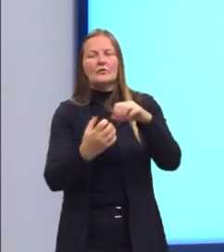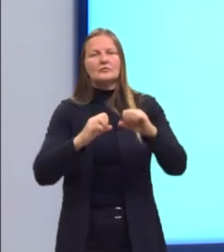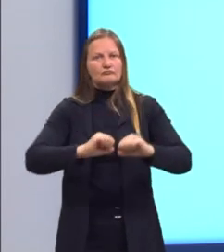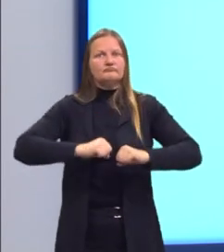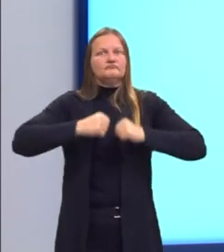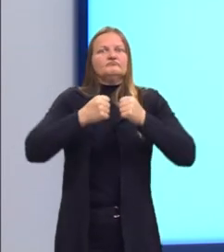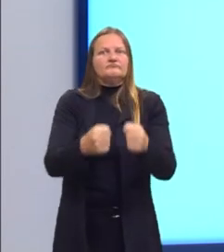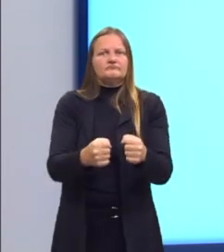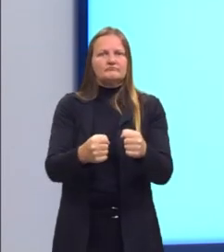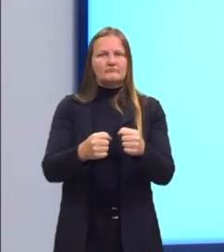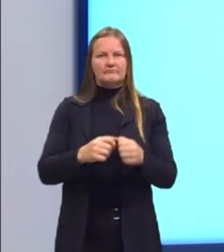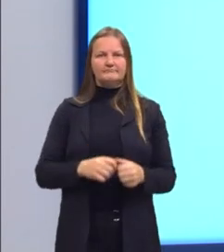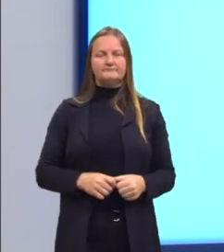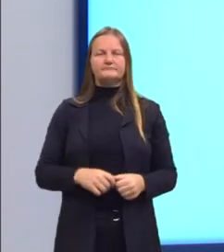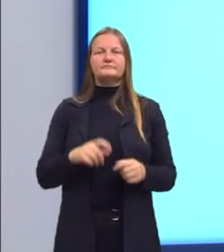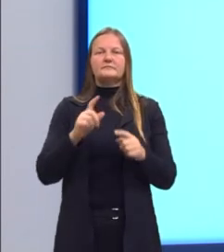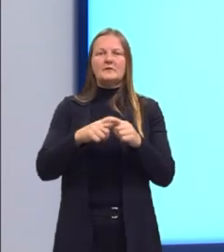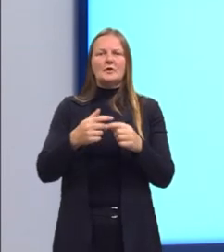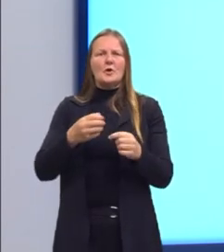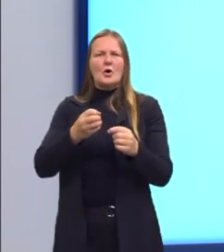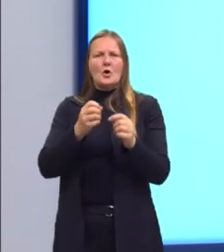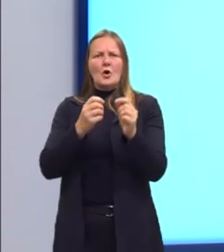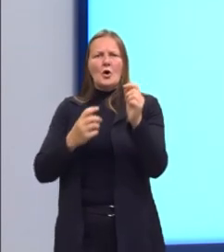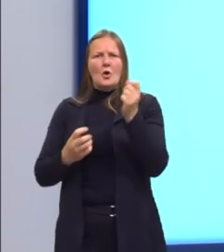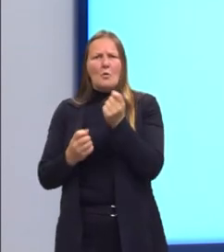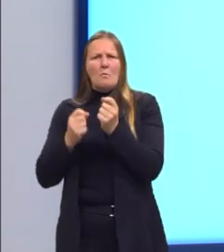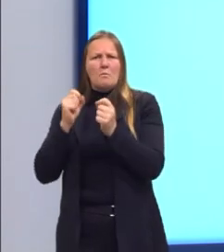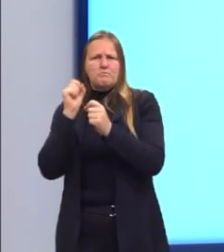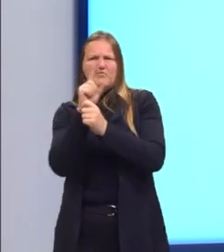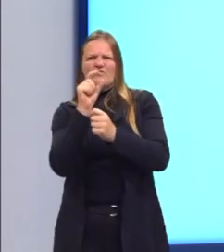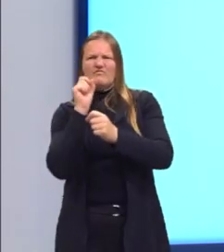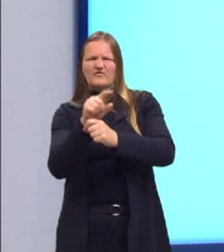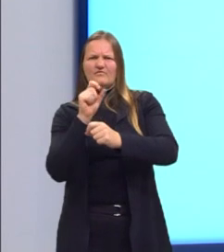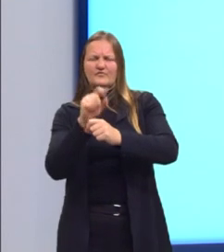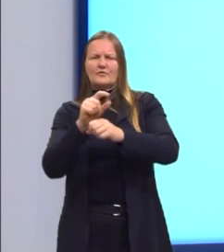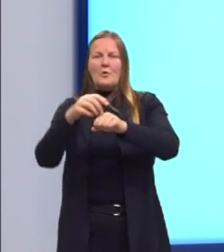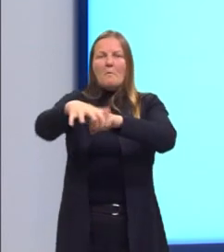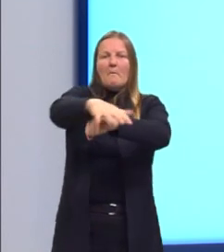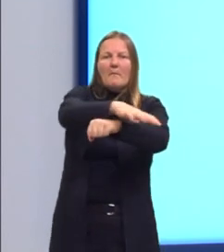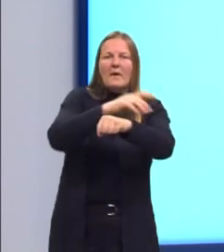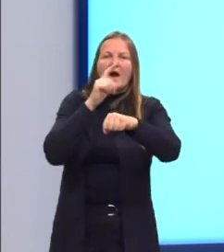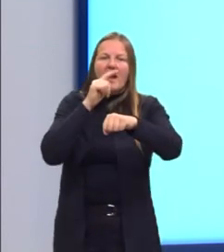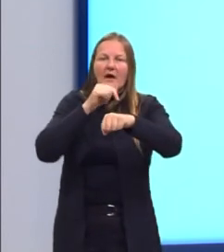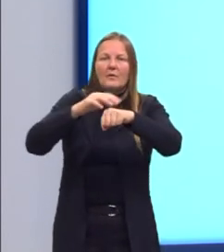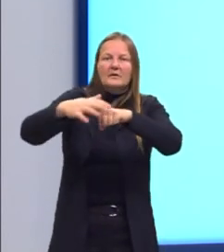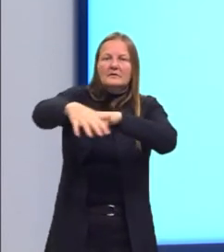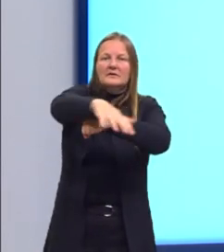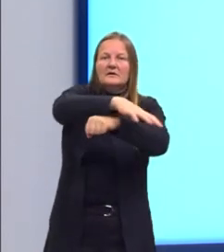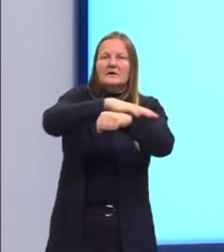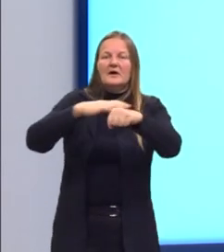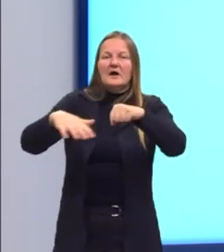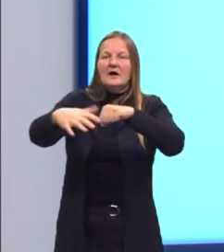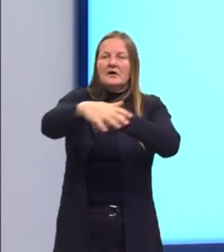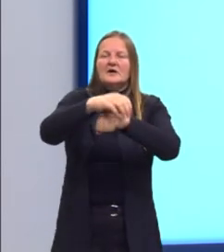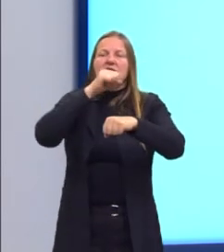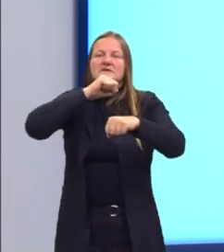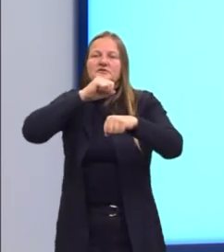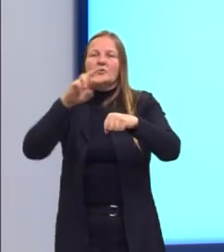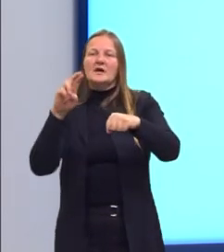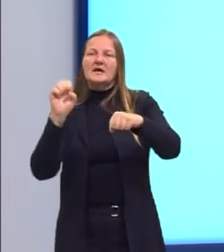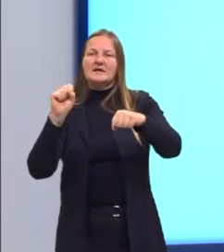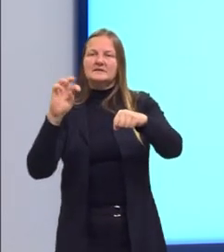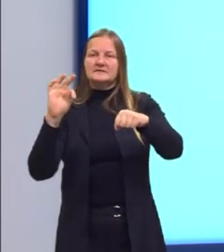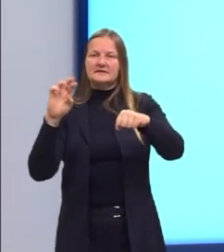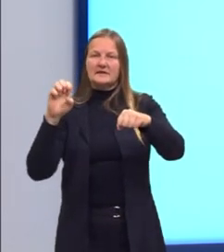forte. Ele depois vai bombardear o Desterro, a Ilha do Desterro, que hoje em a gente conhece como Florianópolis. Ganhou esse nome